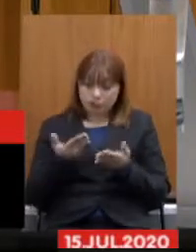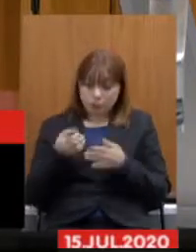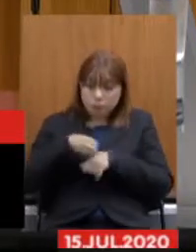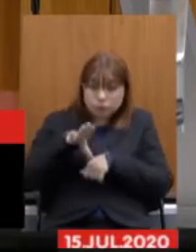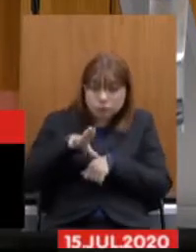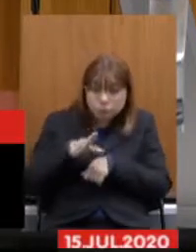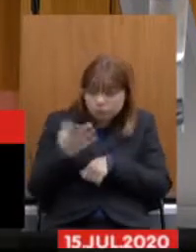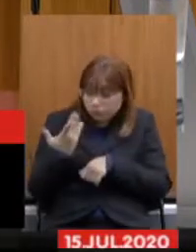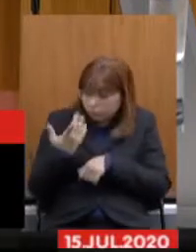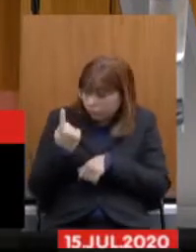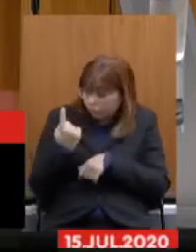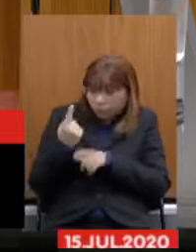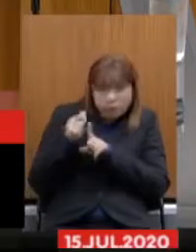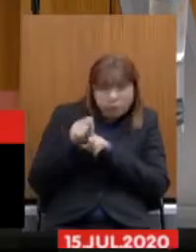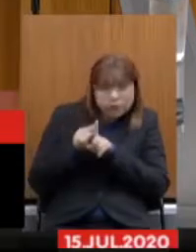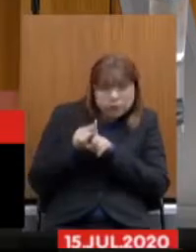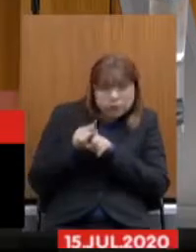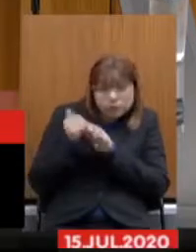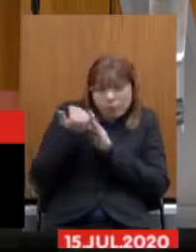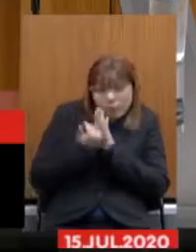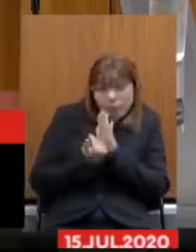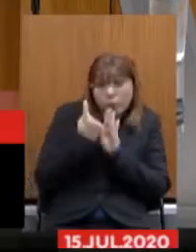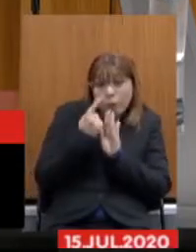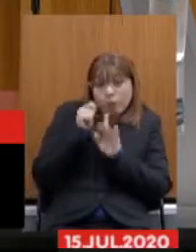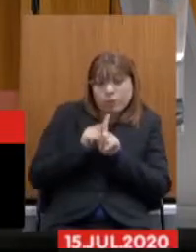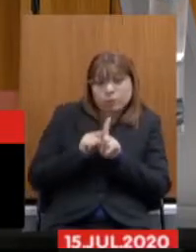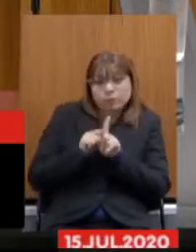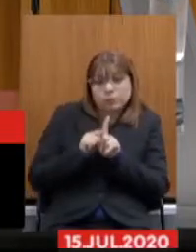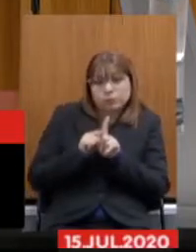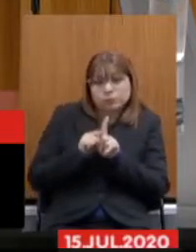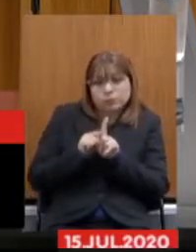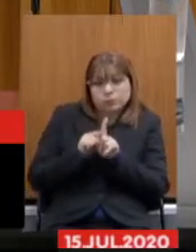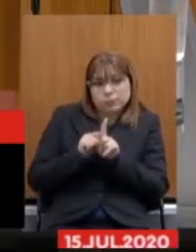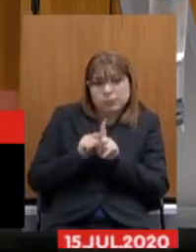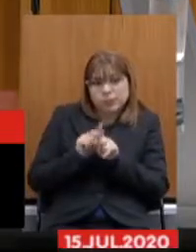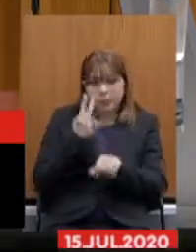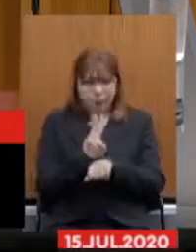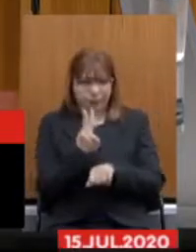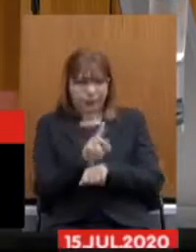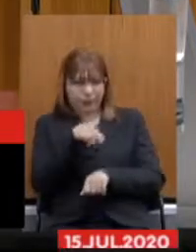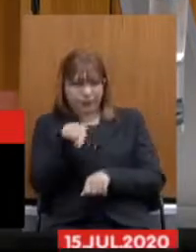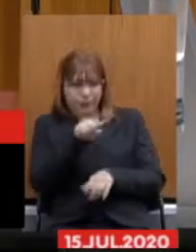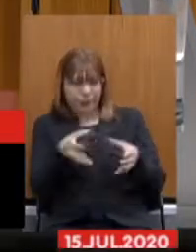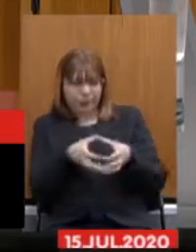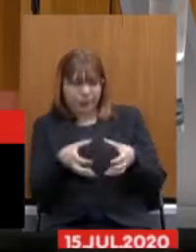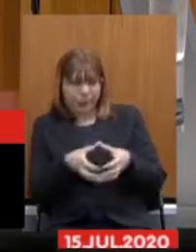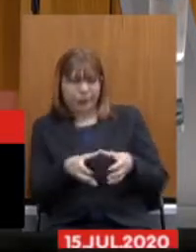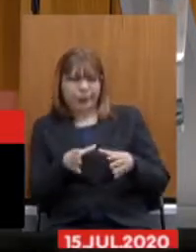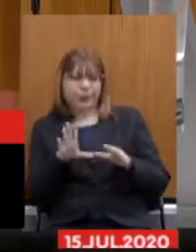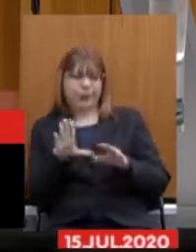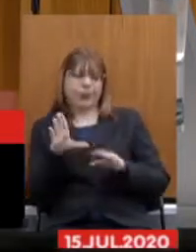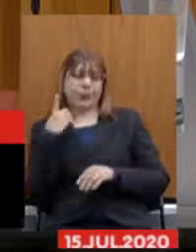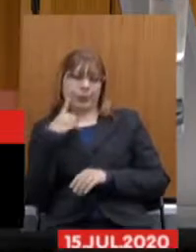contando com o recesso parlamentar contando com a data do governo federal que